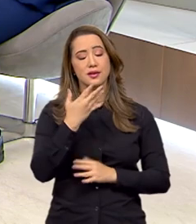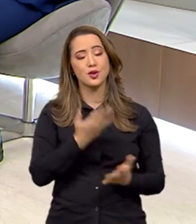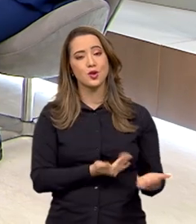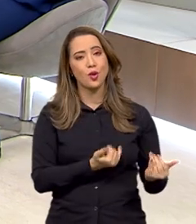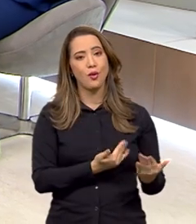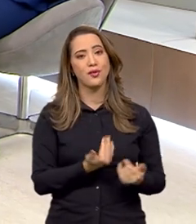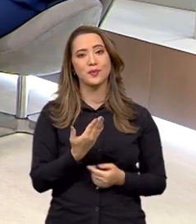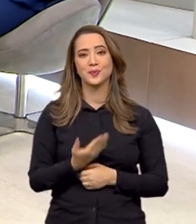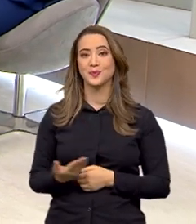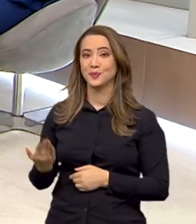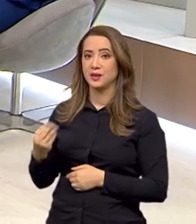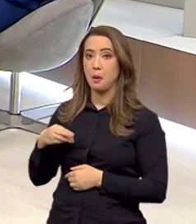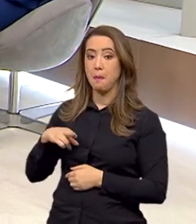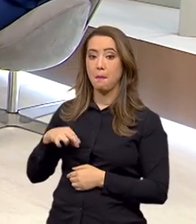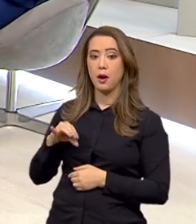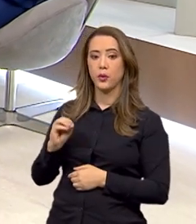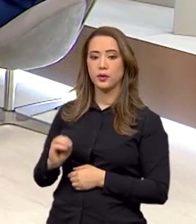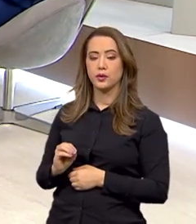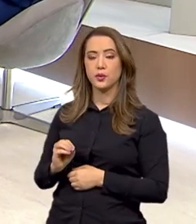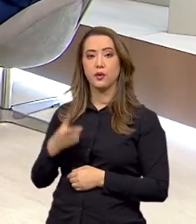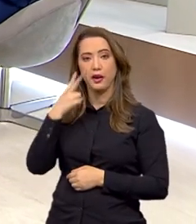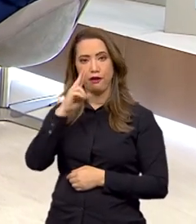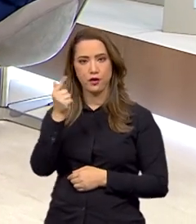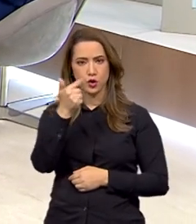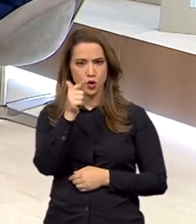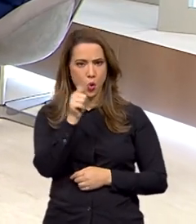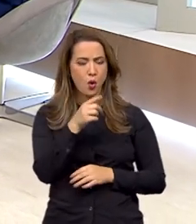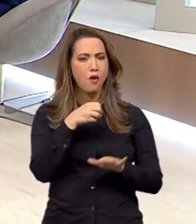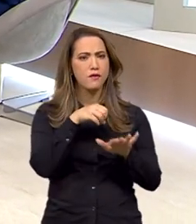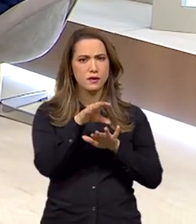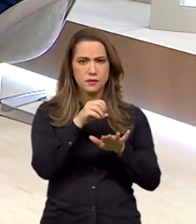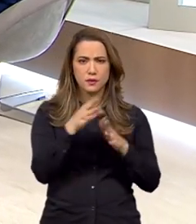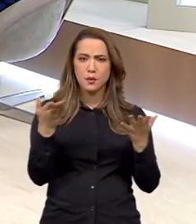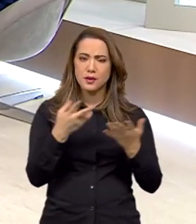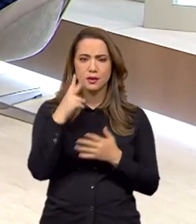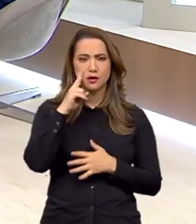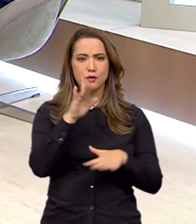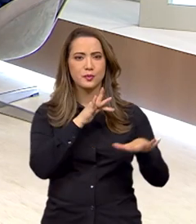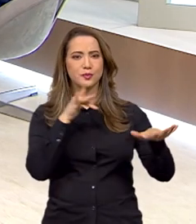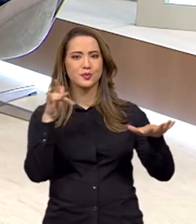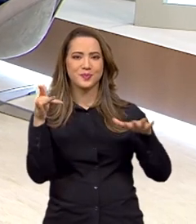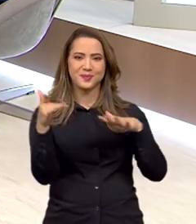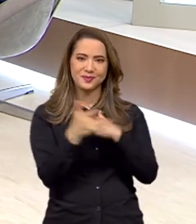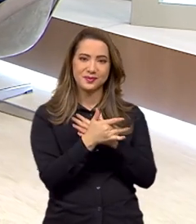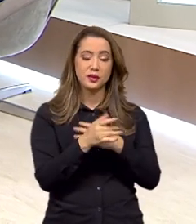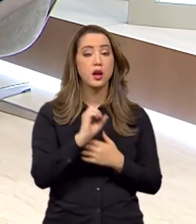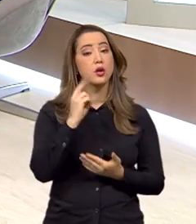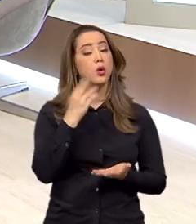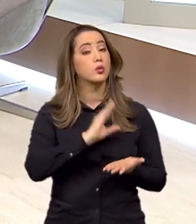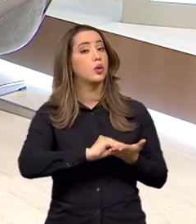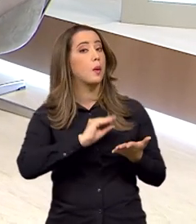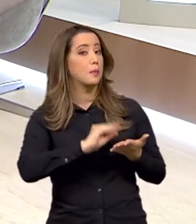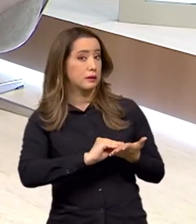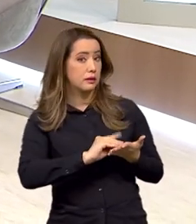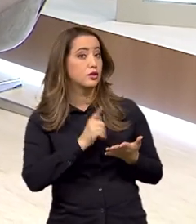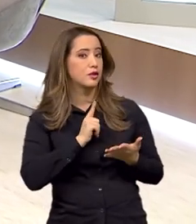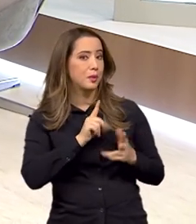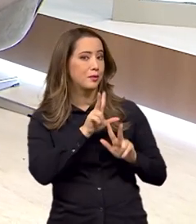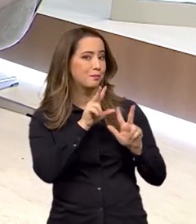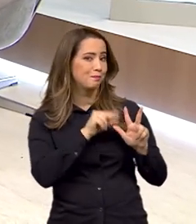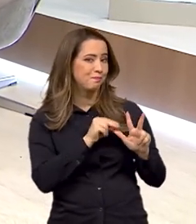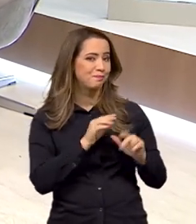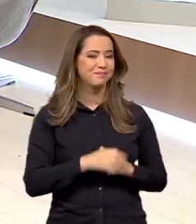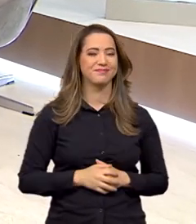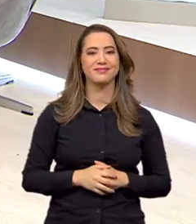Maurício Cunha. Se você quiser rever esta ou outras entrevistas, é só acompanhar as nossas redes sociais ou baixar o TV Brasil